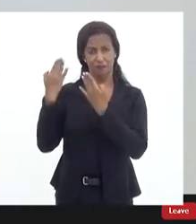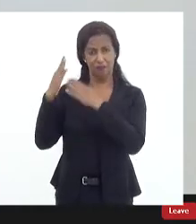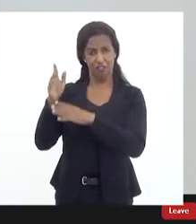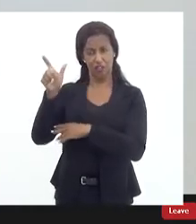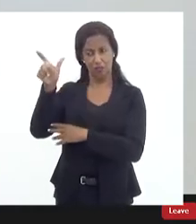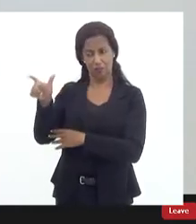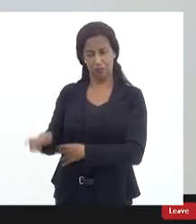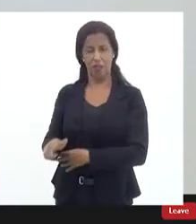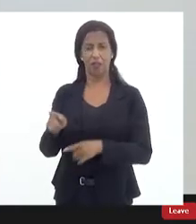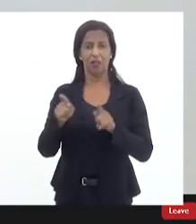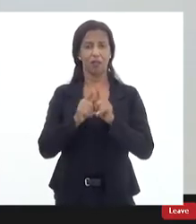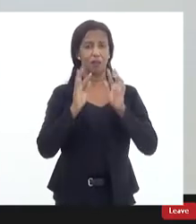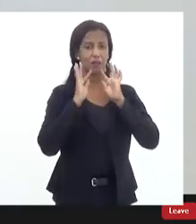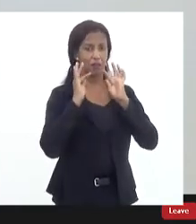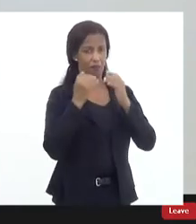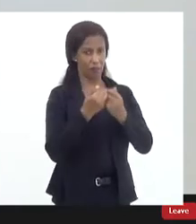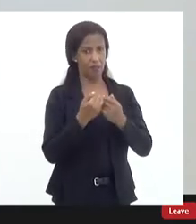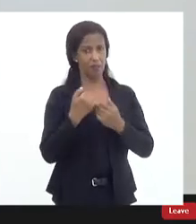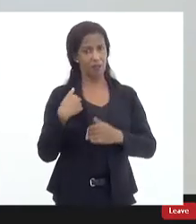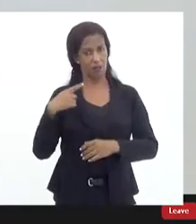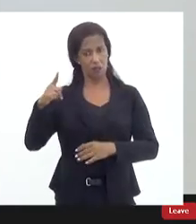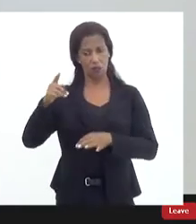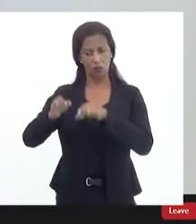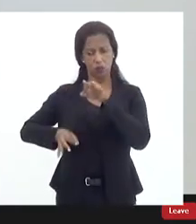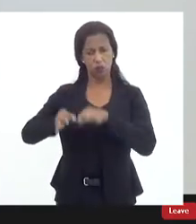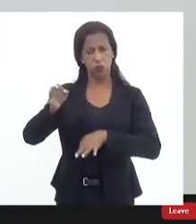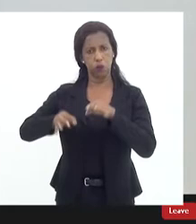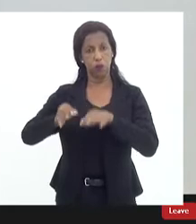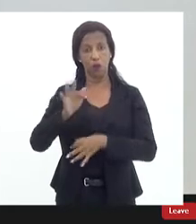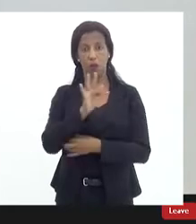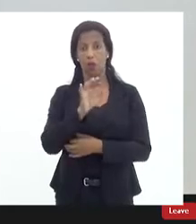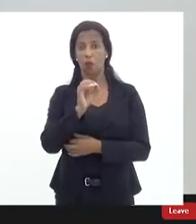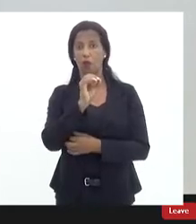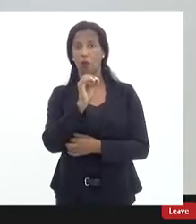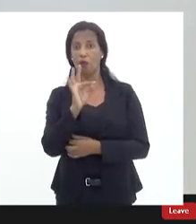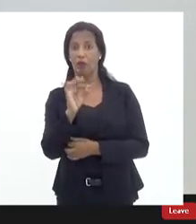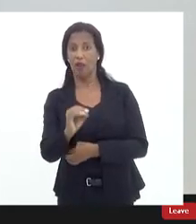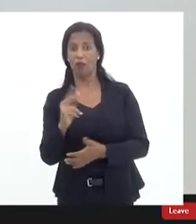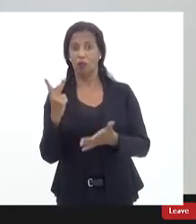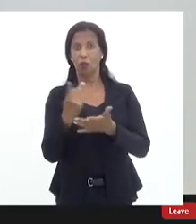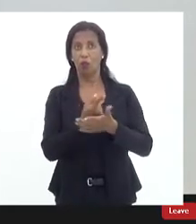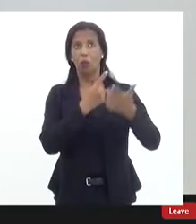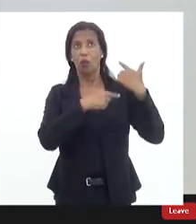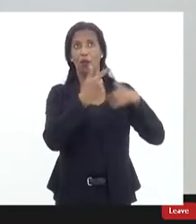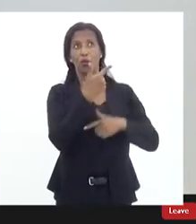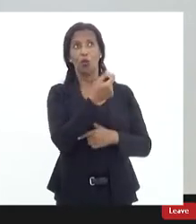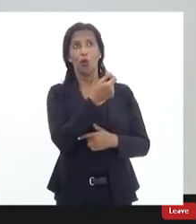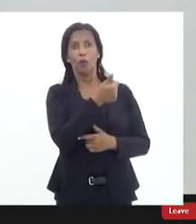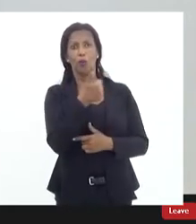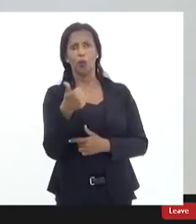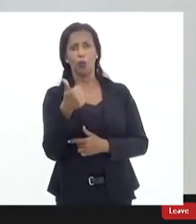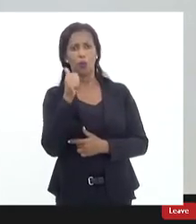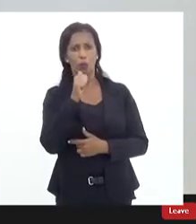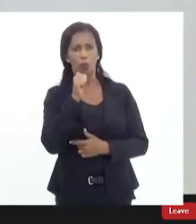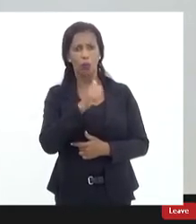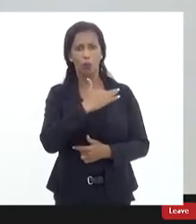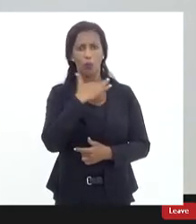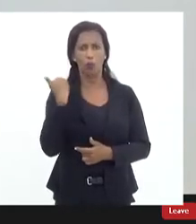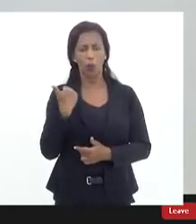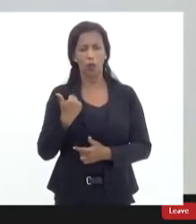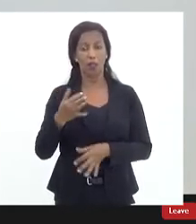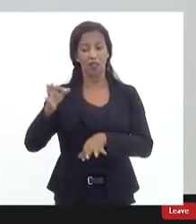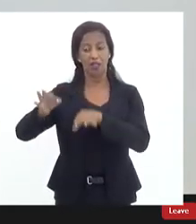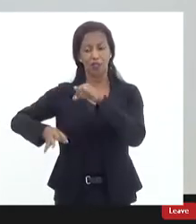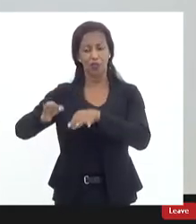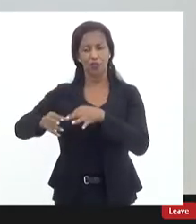dos seus familiares e o fato aconteceu em 2001 ou seja há 20 anos atrás ela foi morta e o julgamento